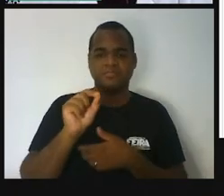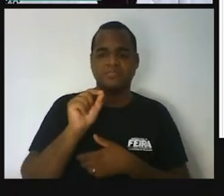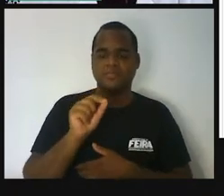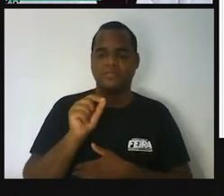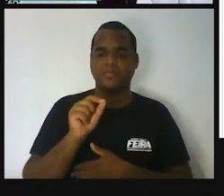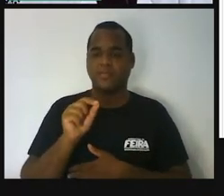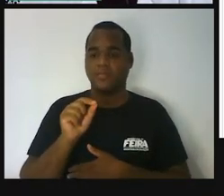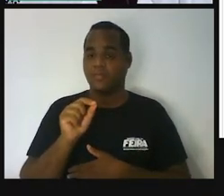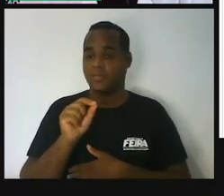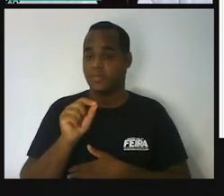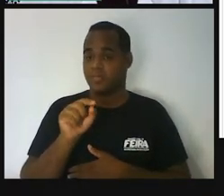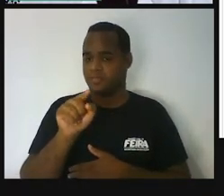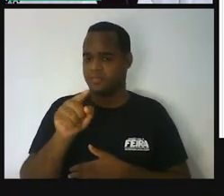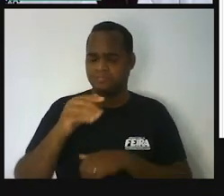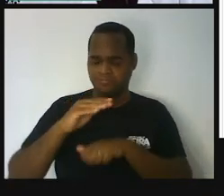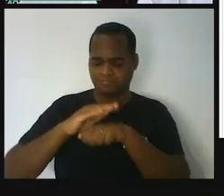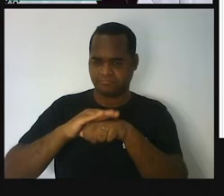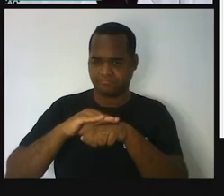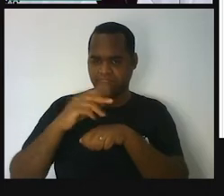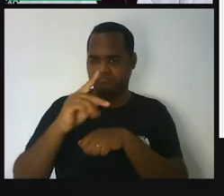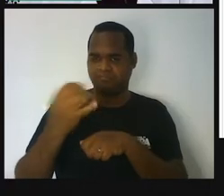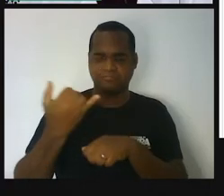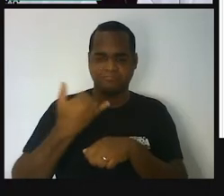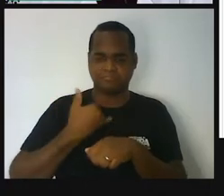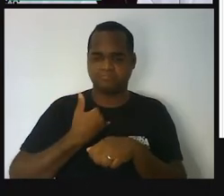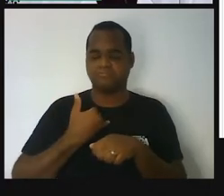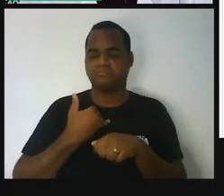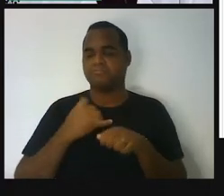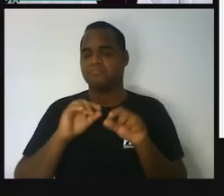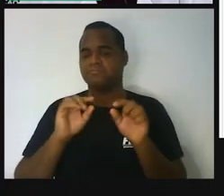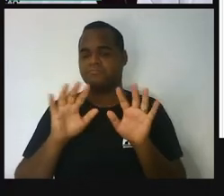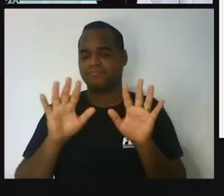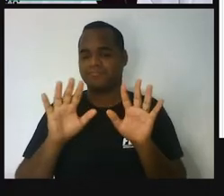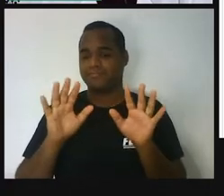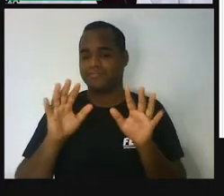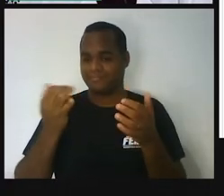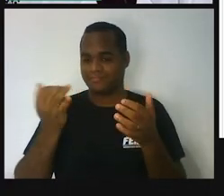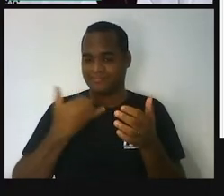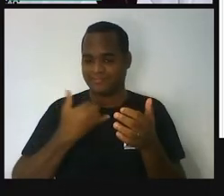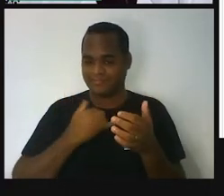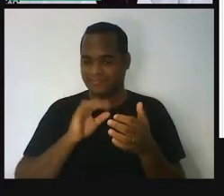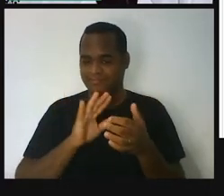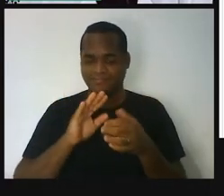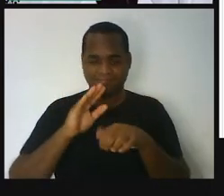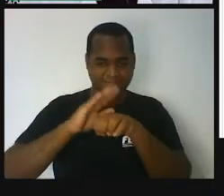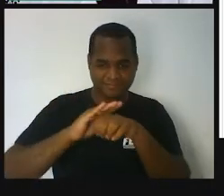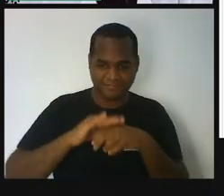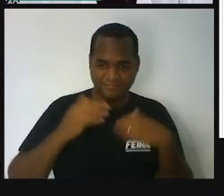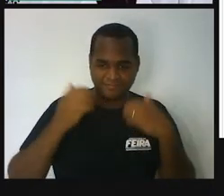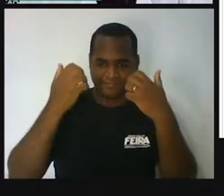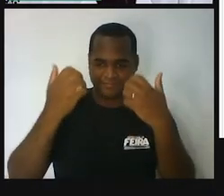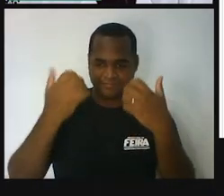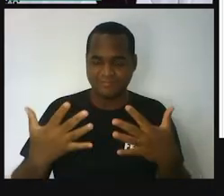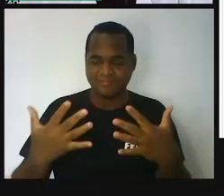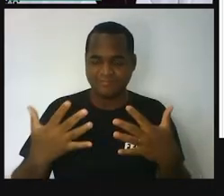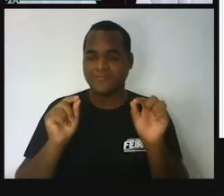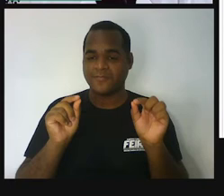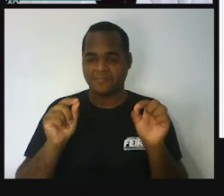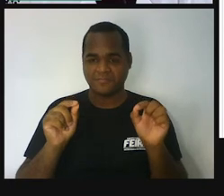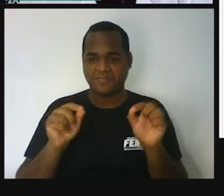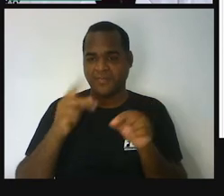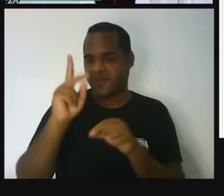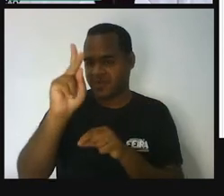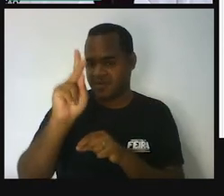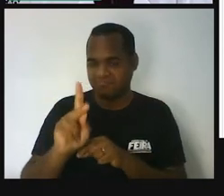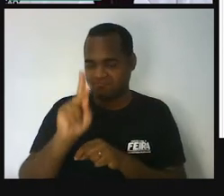E aí, você vai me dizer... Aliás, me dizer não. Se dizer. Você vai dizer pra